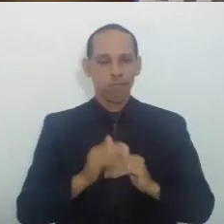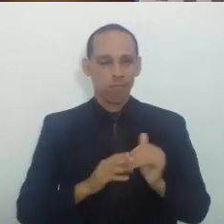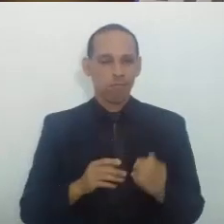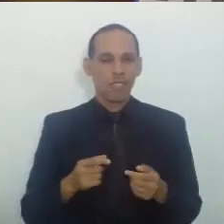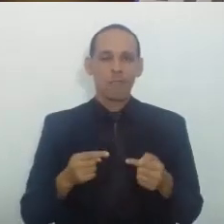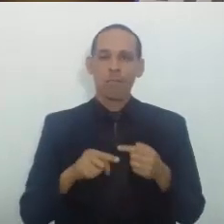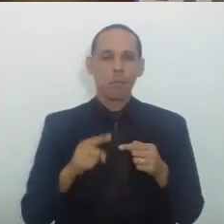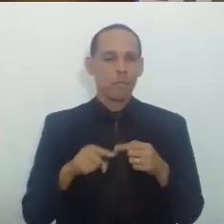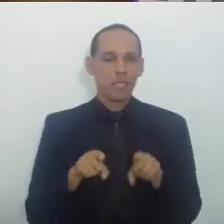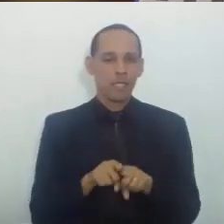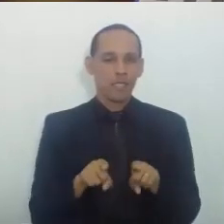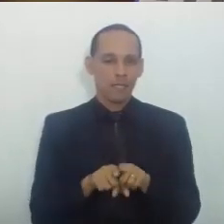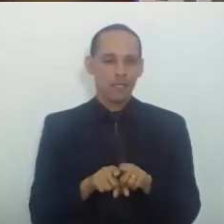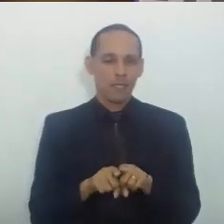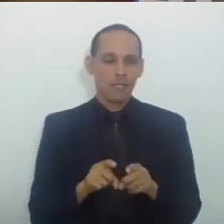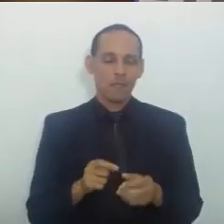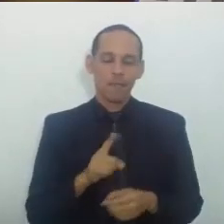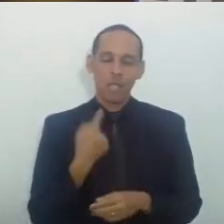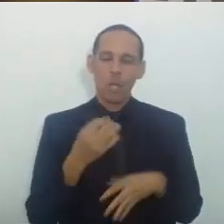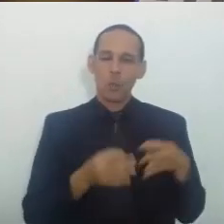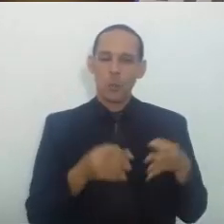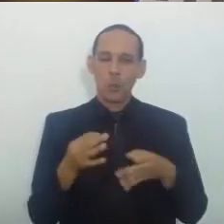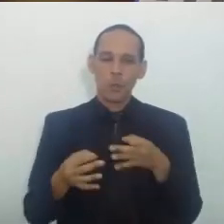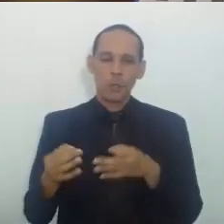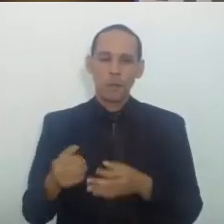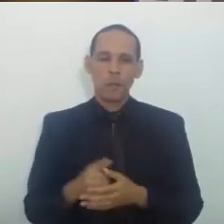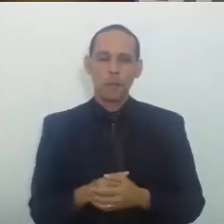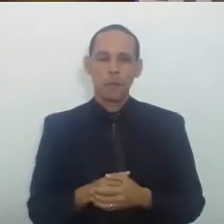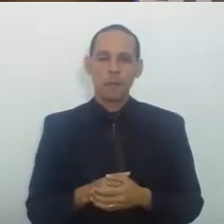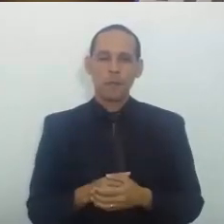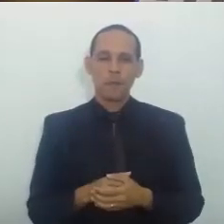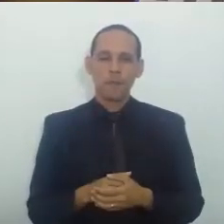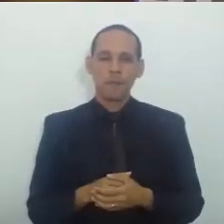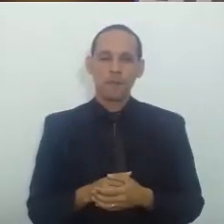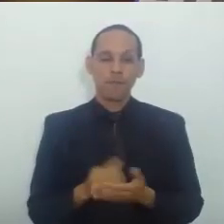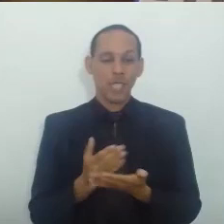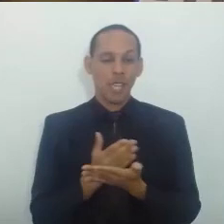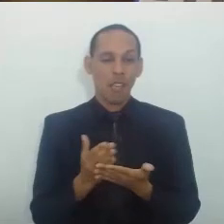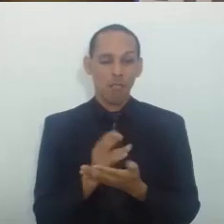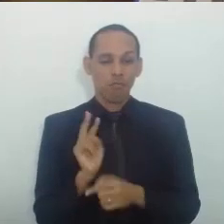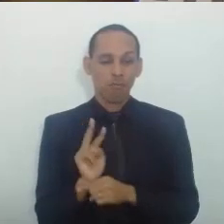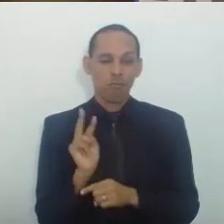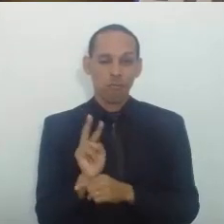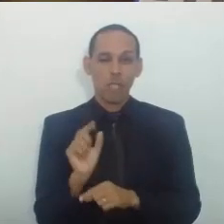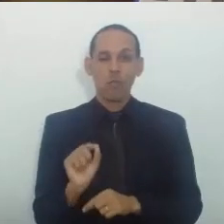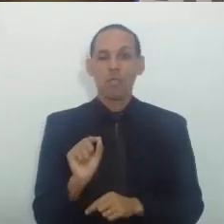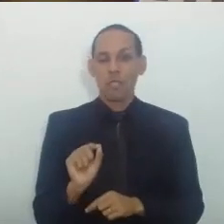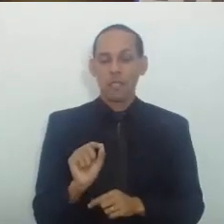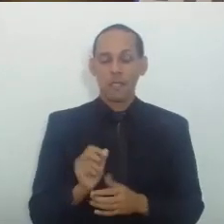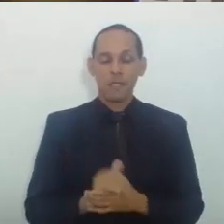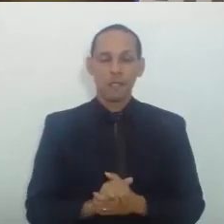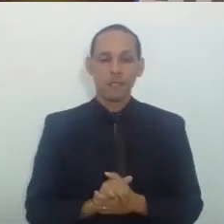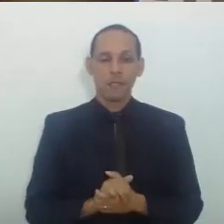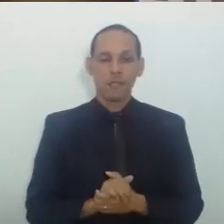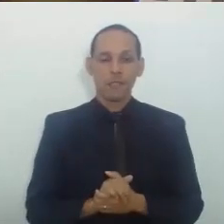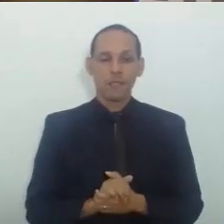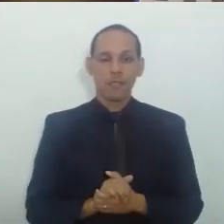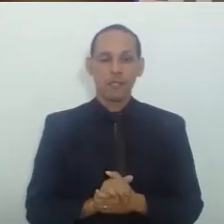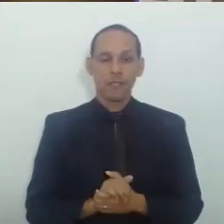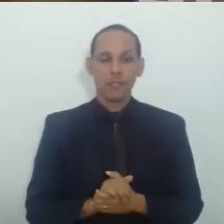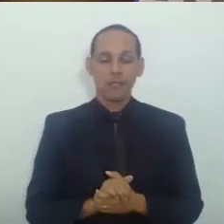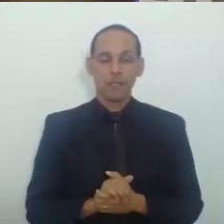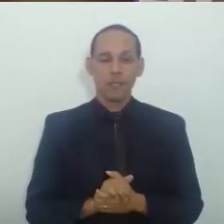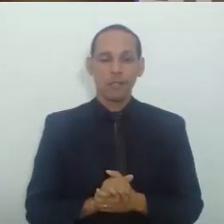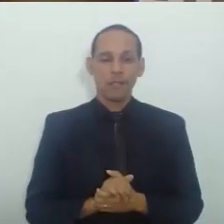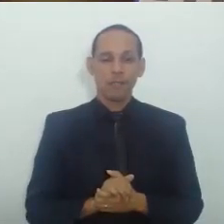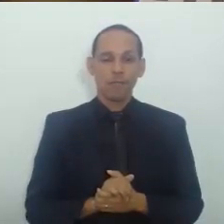O tema está vendo para esta câmara Os que defendem A câmara que defendem Eu